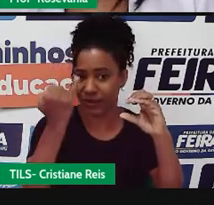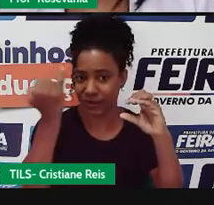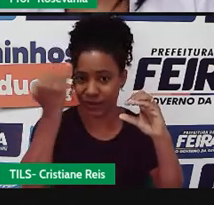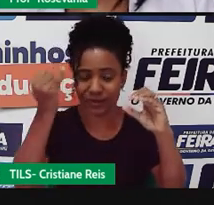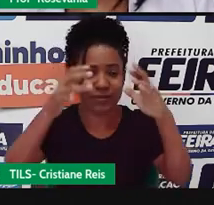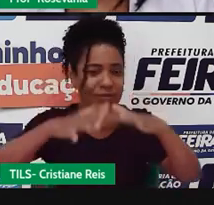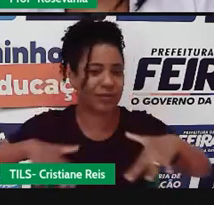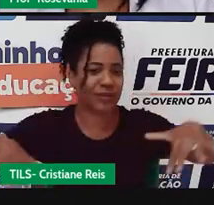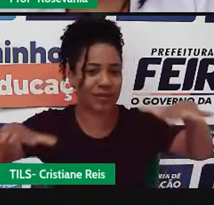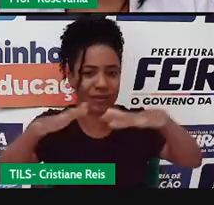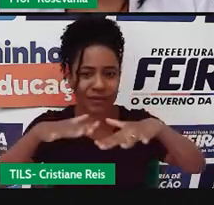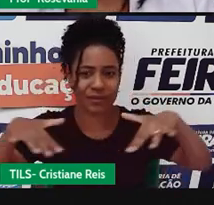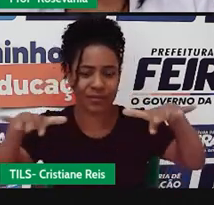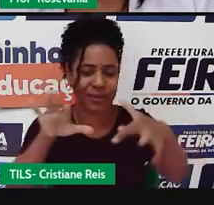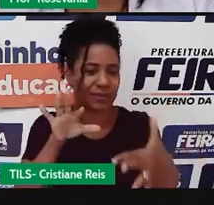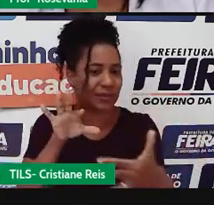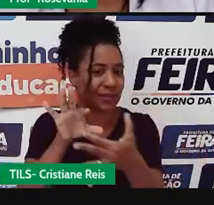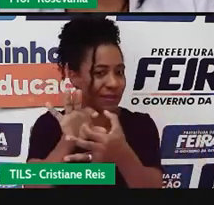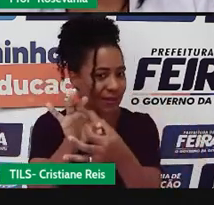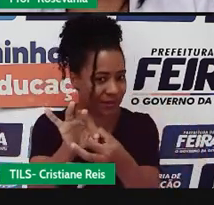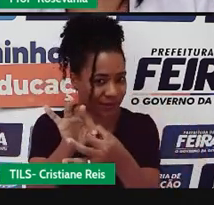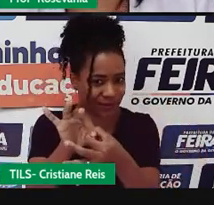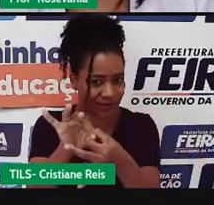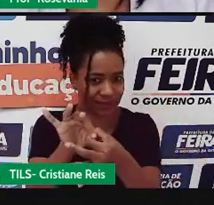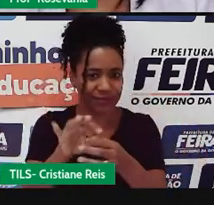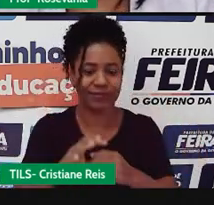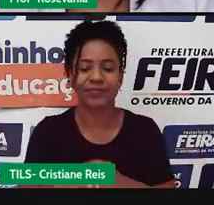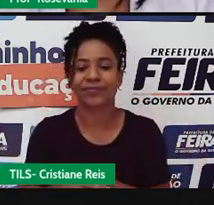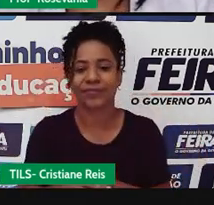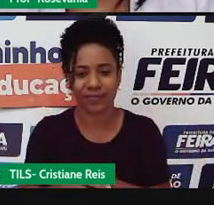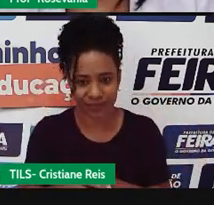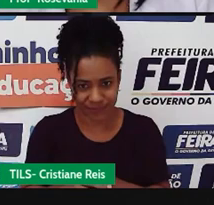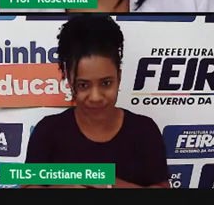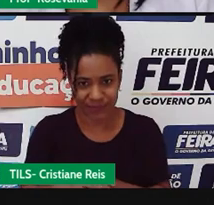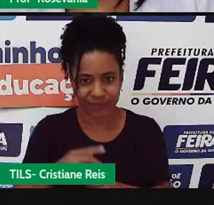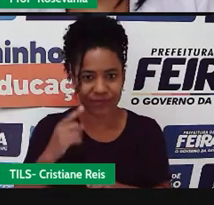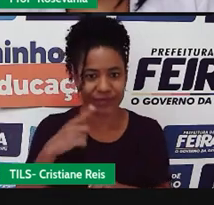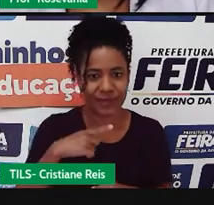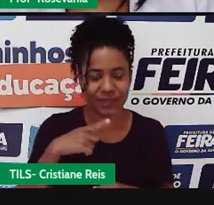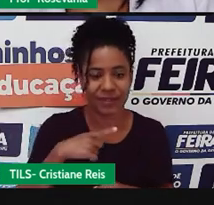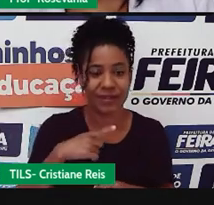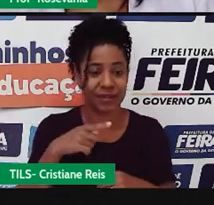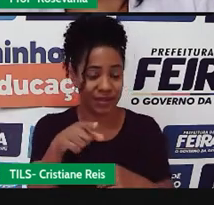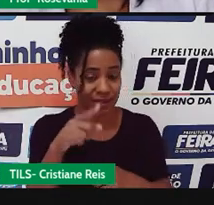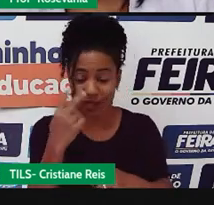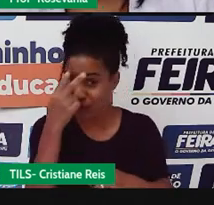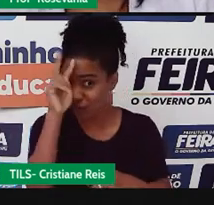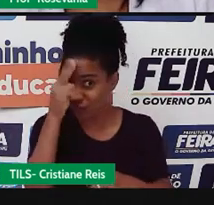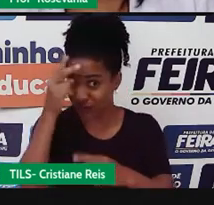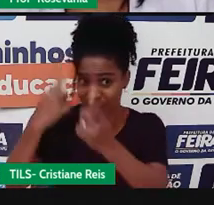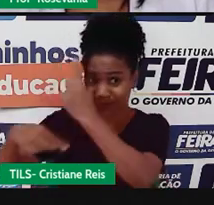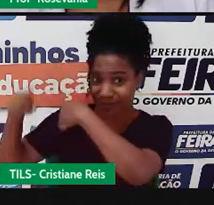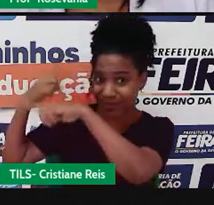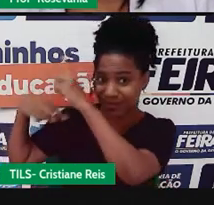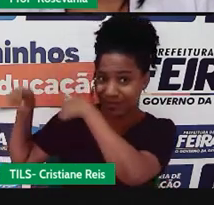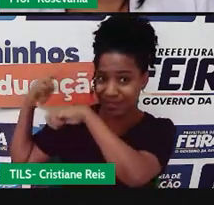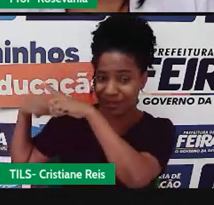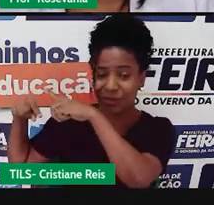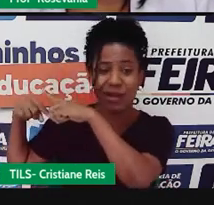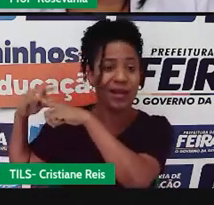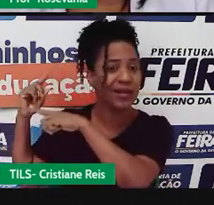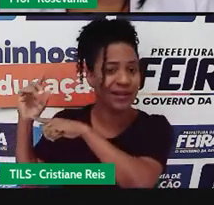aí, além da integração. E ela também, como eu falei, ela tem essa questão histórica que ajudou a ter o